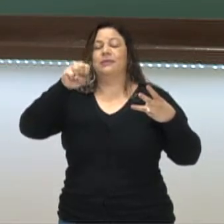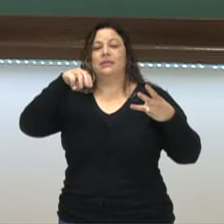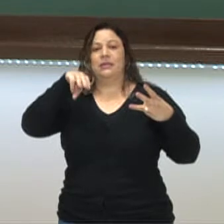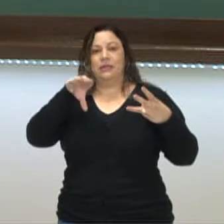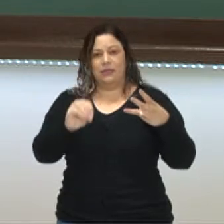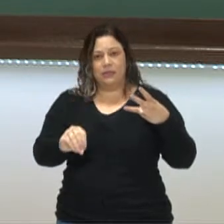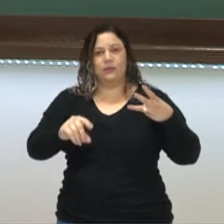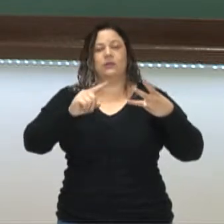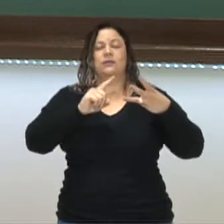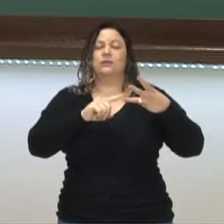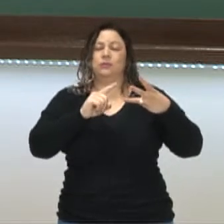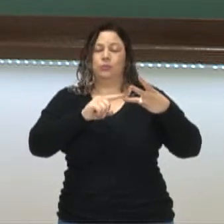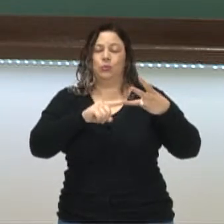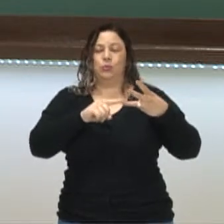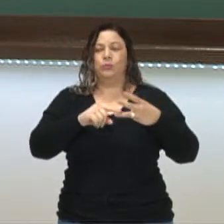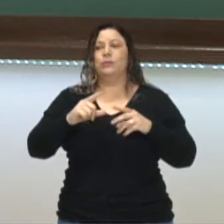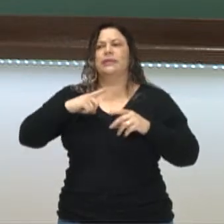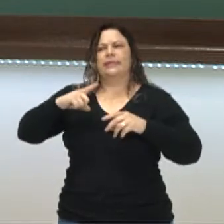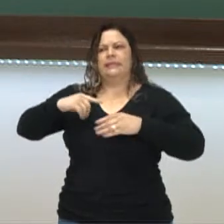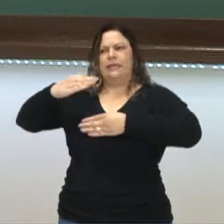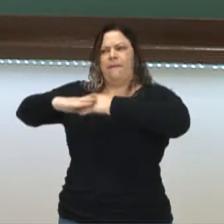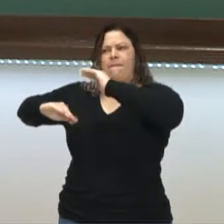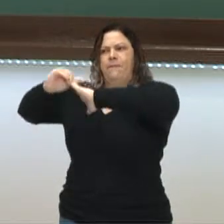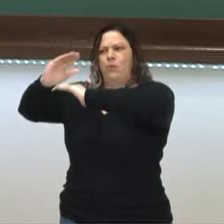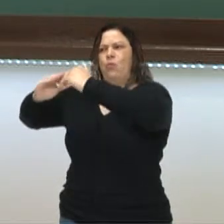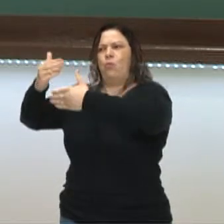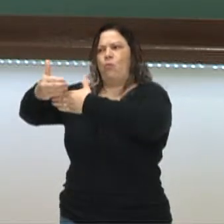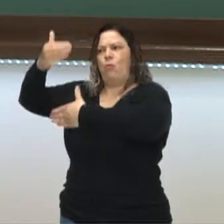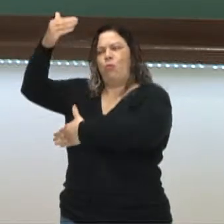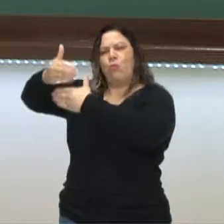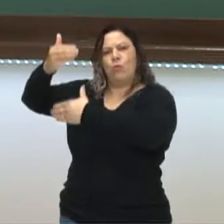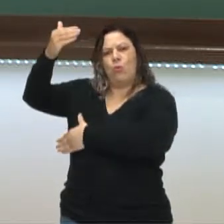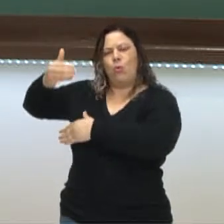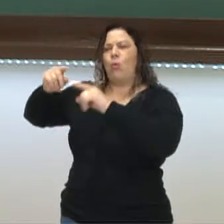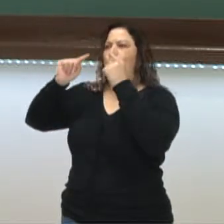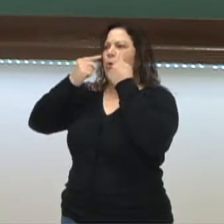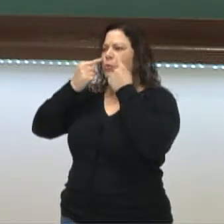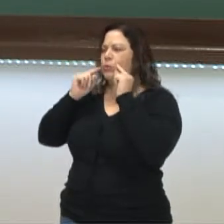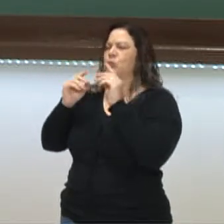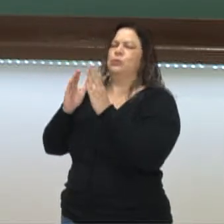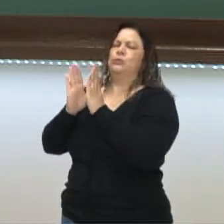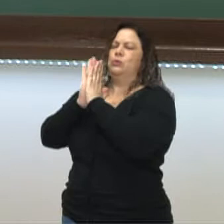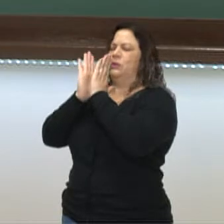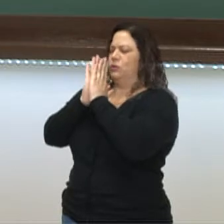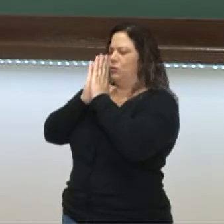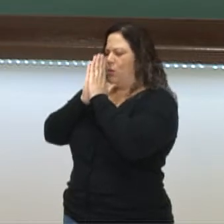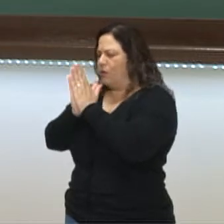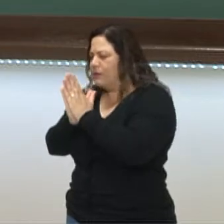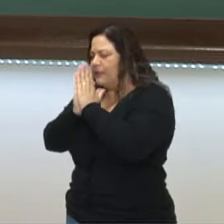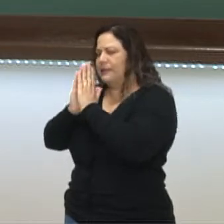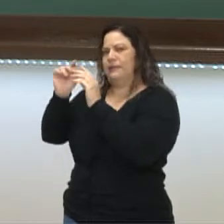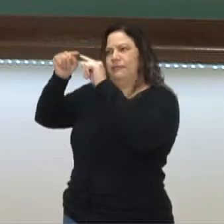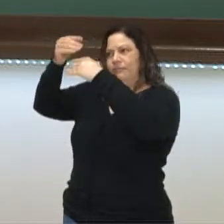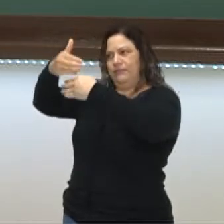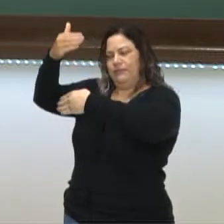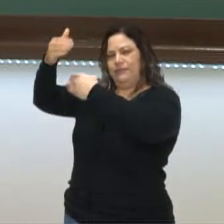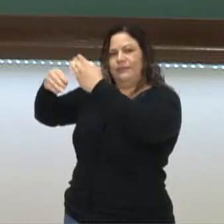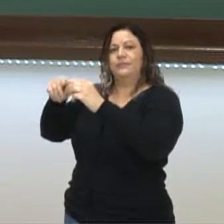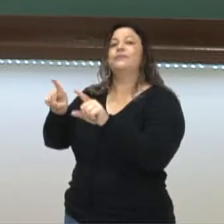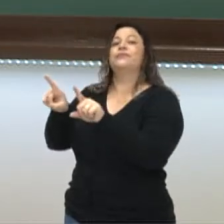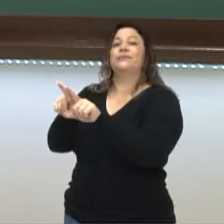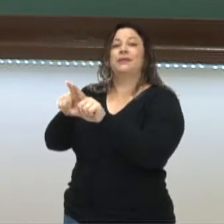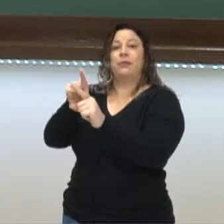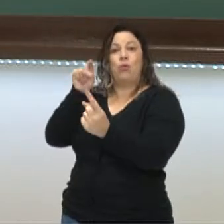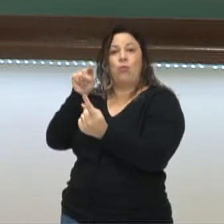Salomão, é um ponto importante de peregrinação e de oração para os judeus. Temos também